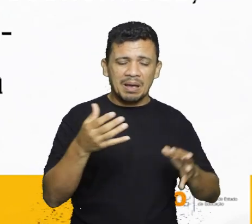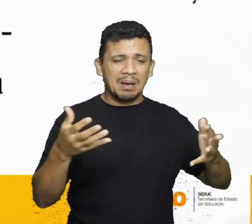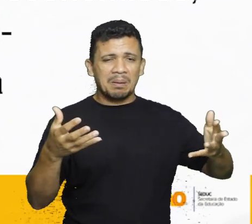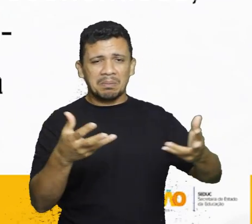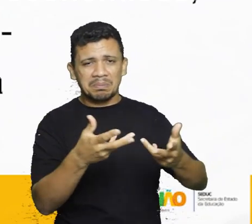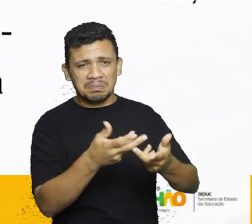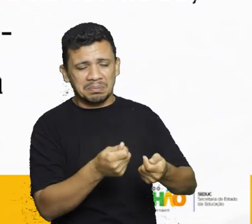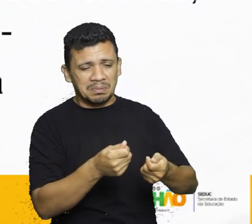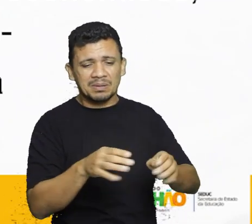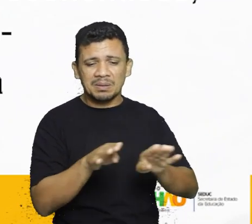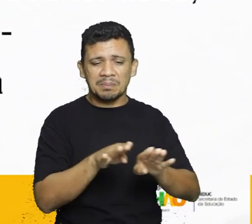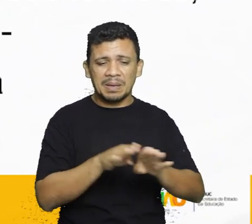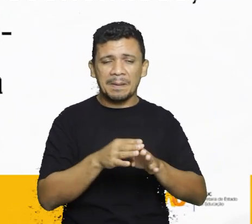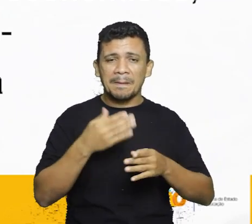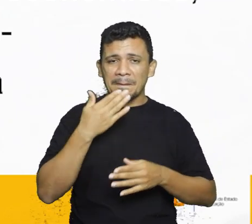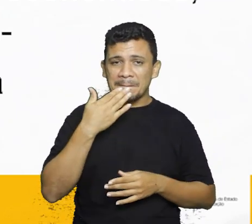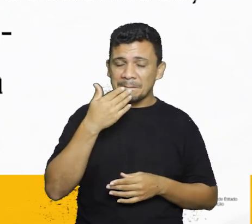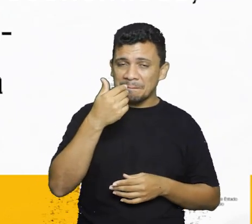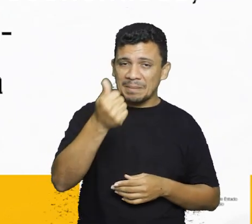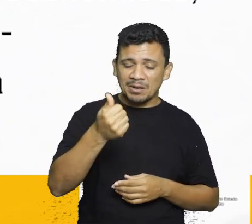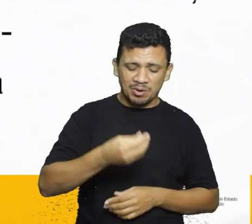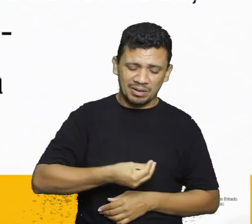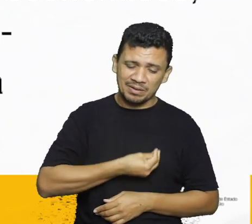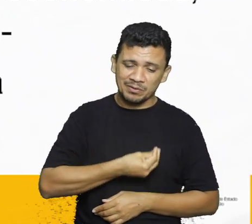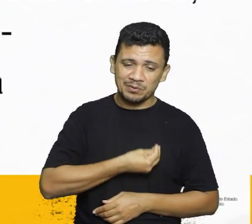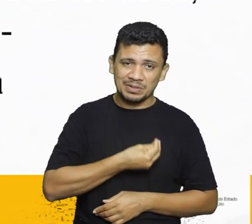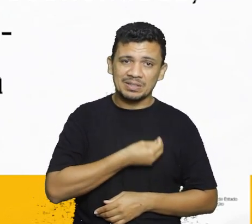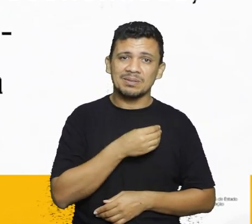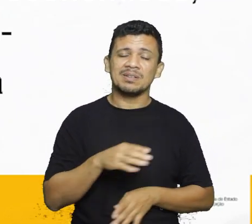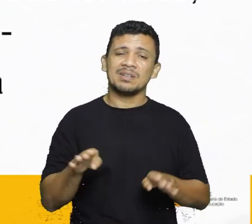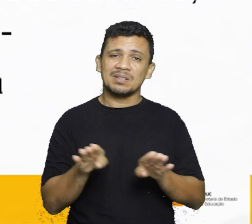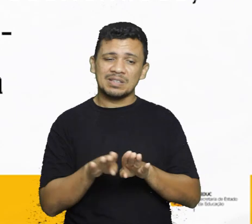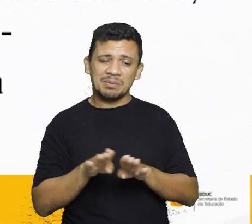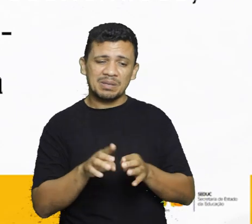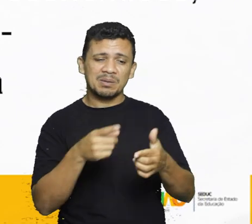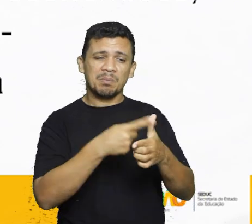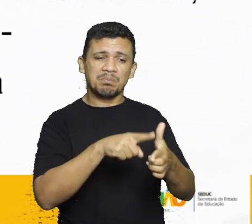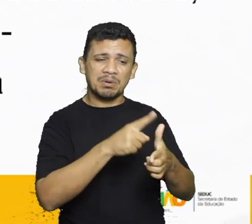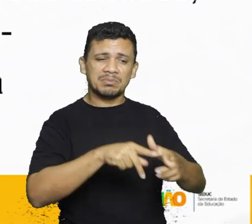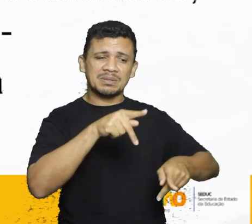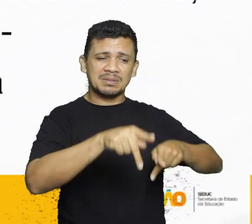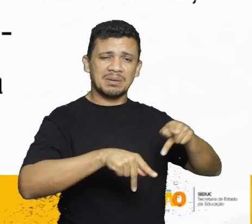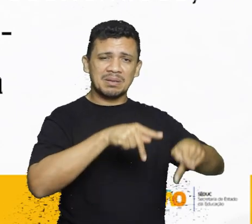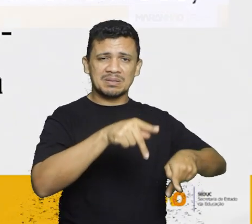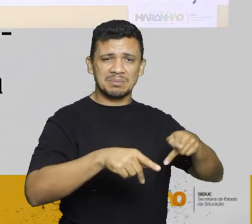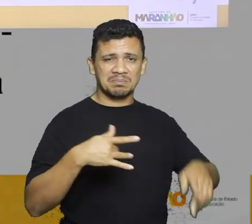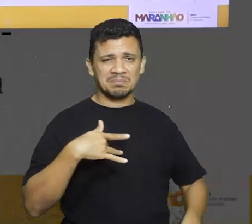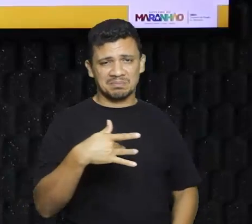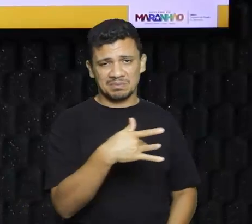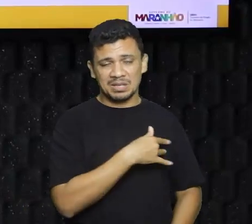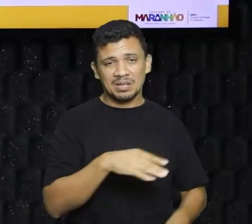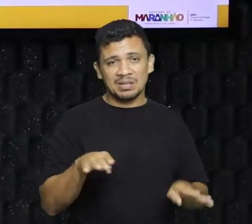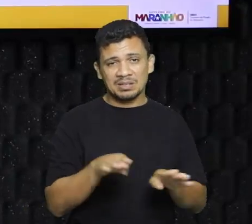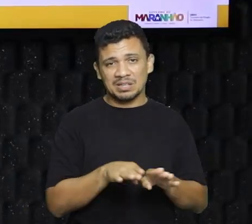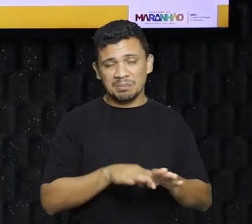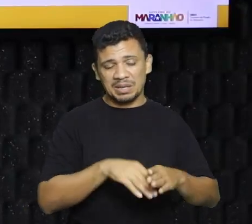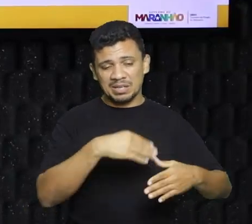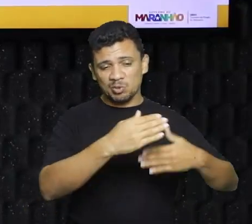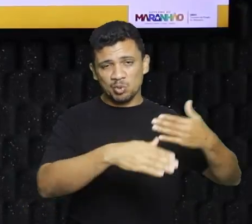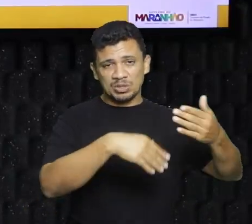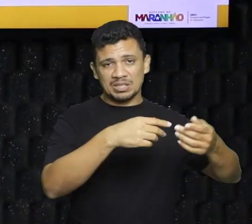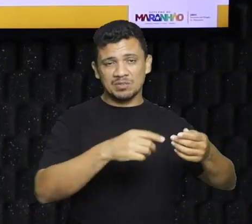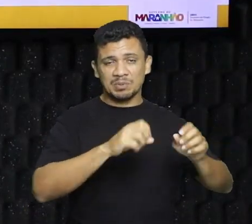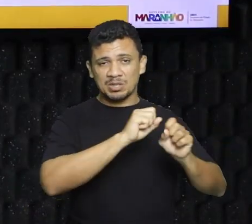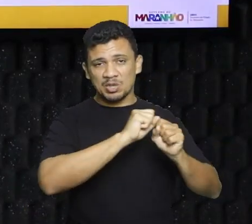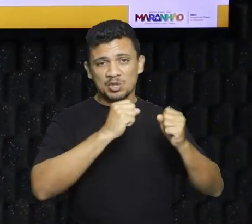melhorarem suas condições de vida, prejudica a saúde da população e o desenvolvimento socioeconômico